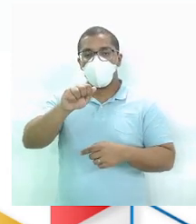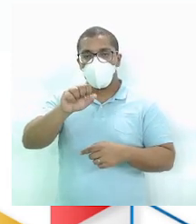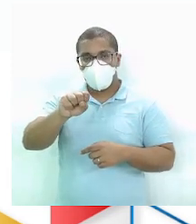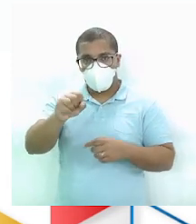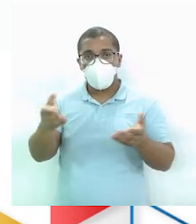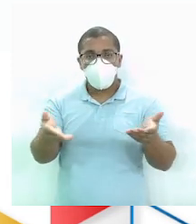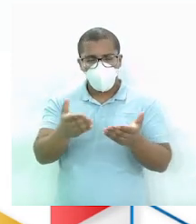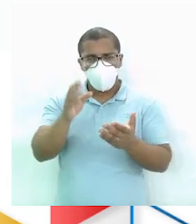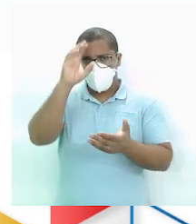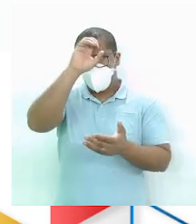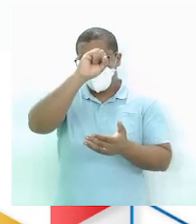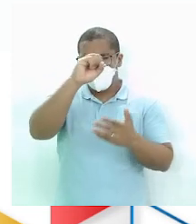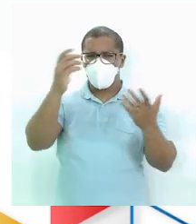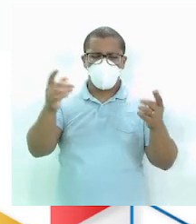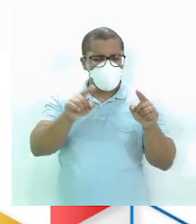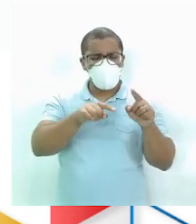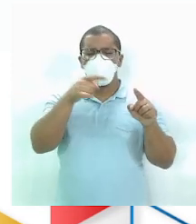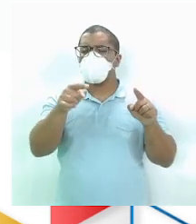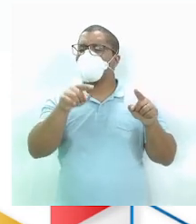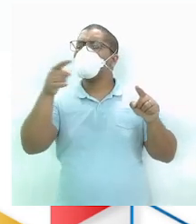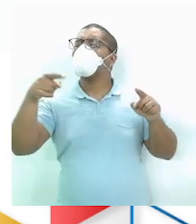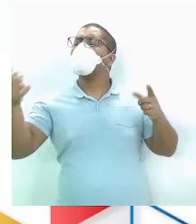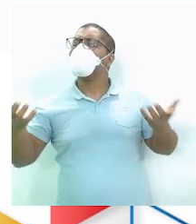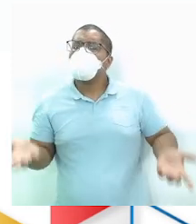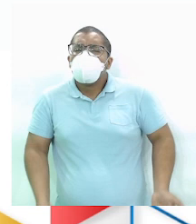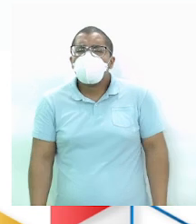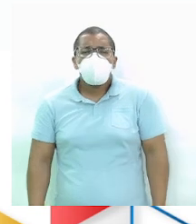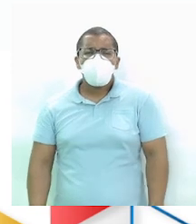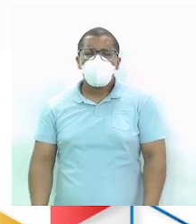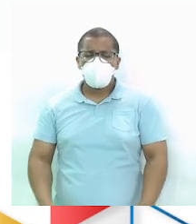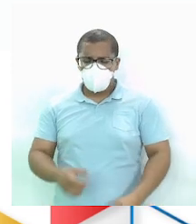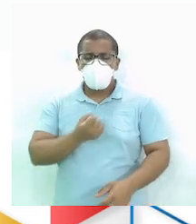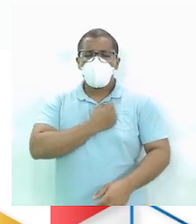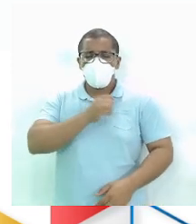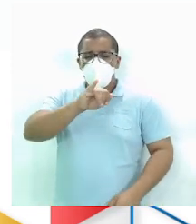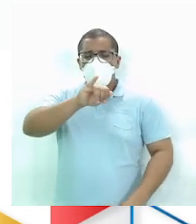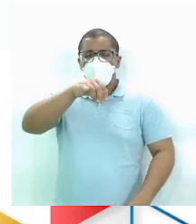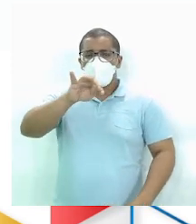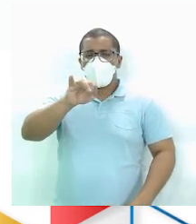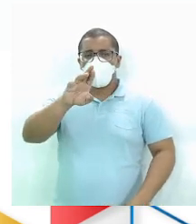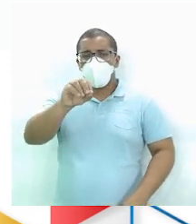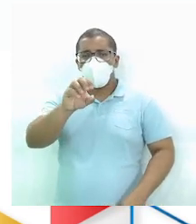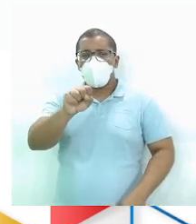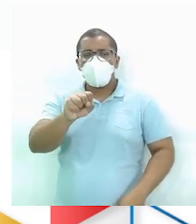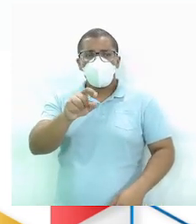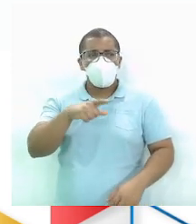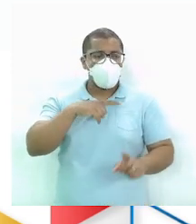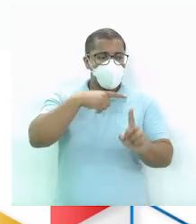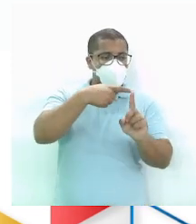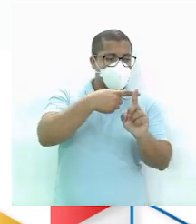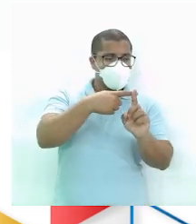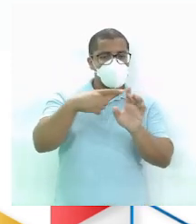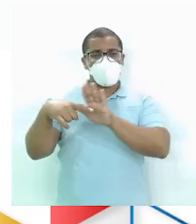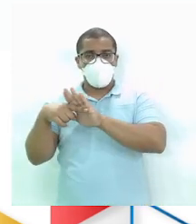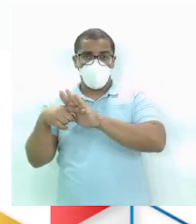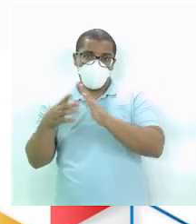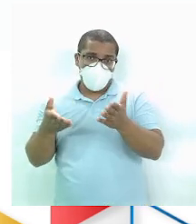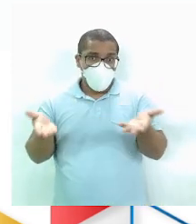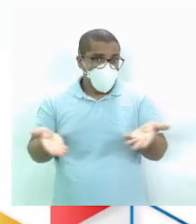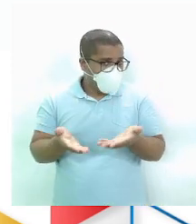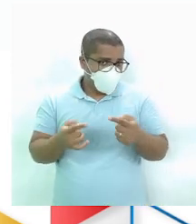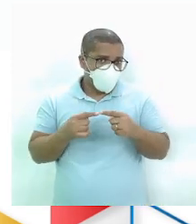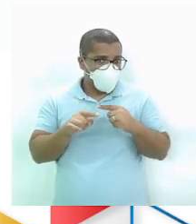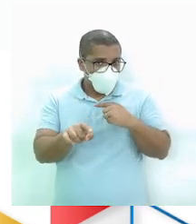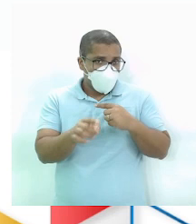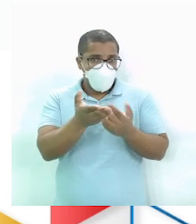Então professor Por que está pulando Os números Inteiros? Porque ele tem Mais e menos E nesse momento Não faz parte